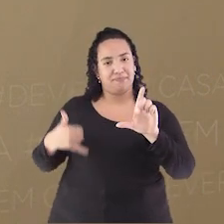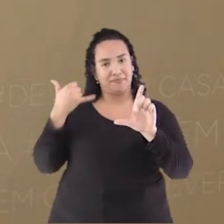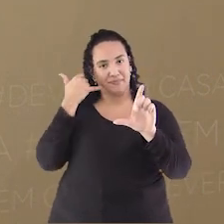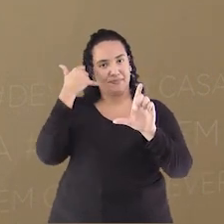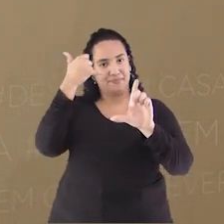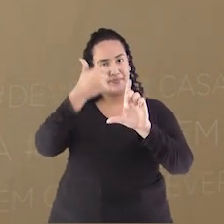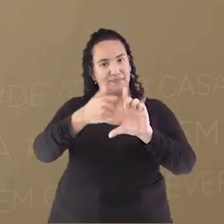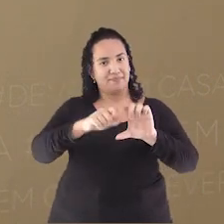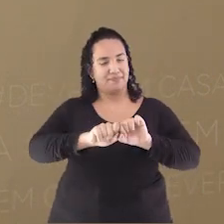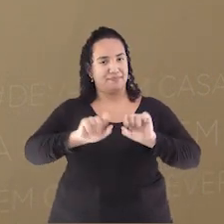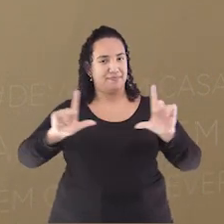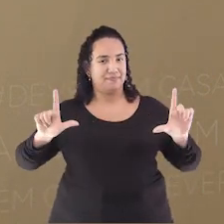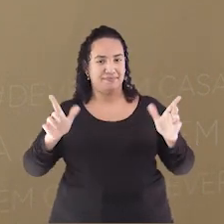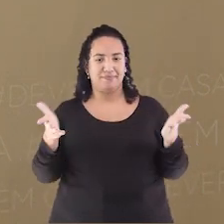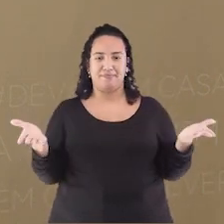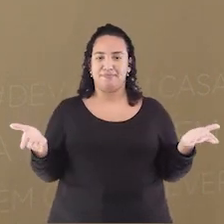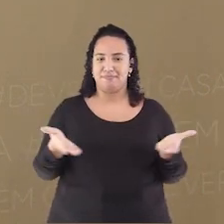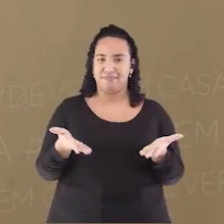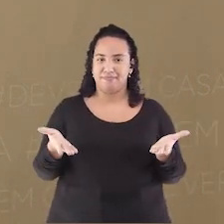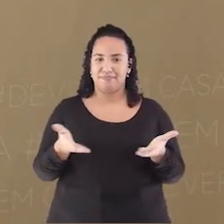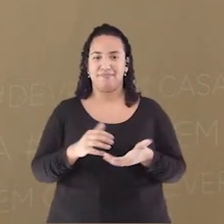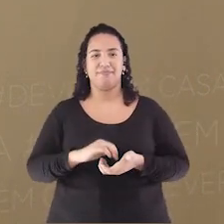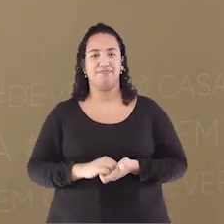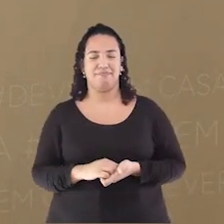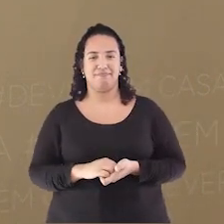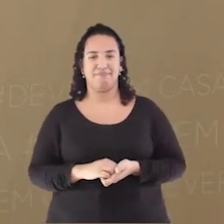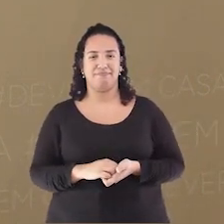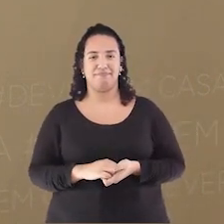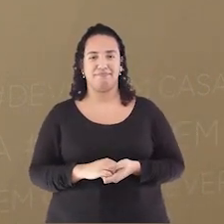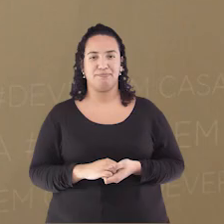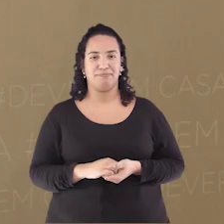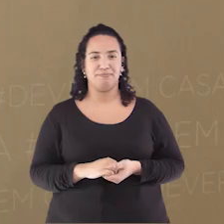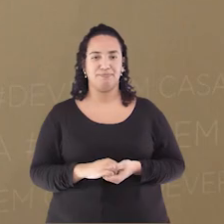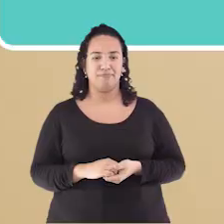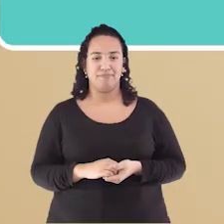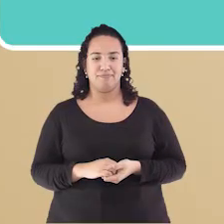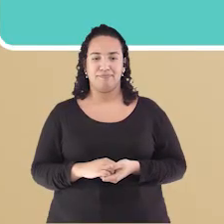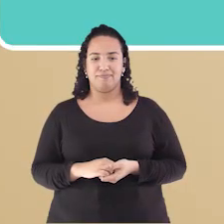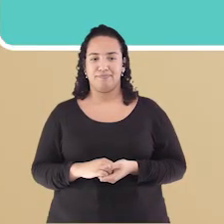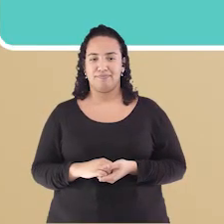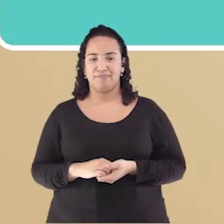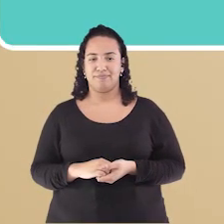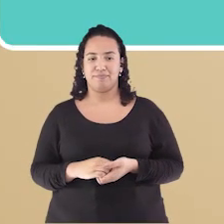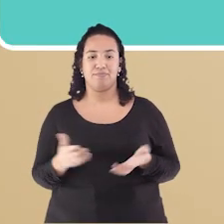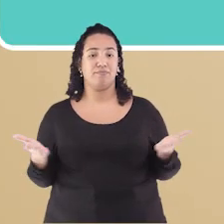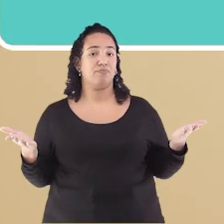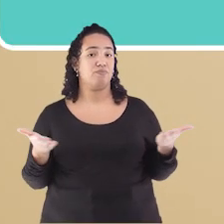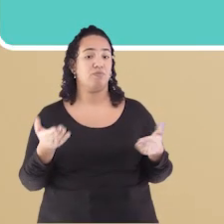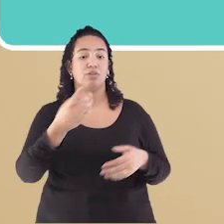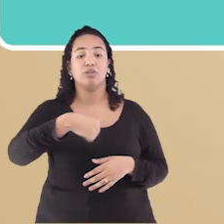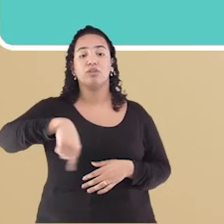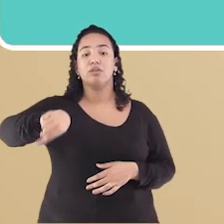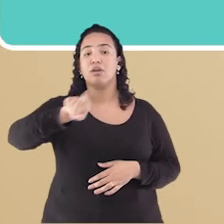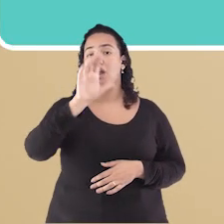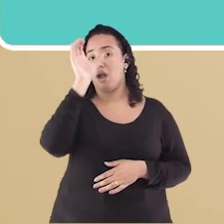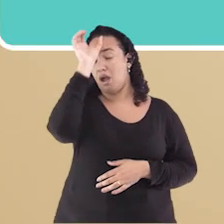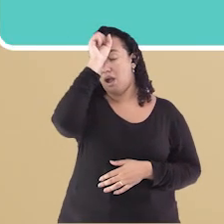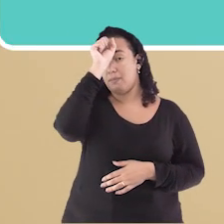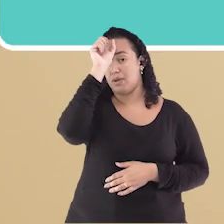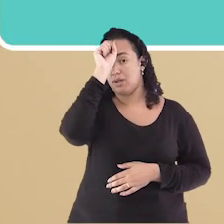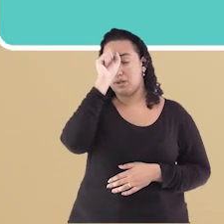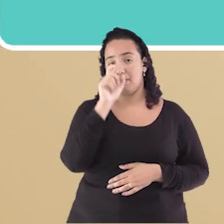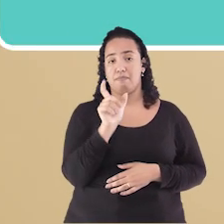QR Code Que está aparecendo Aí na tela E faça o seu registro Hoje Aprendemos O que é